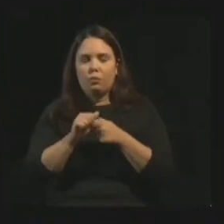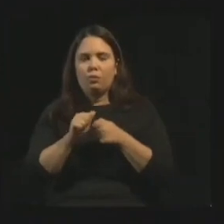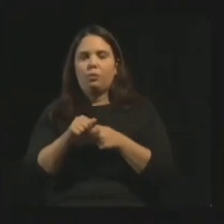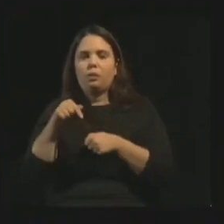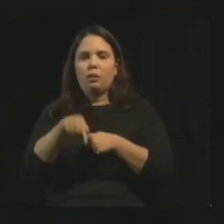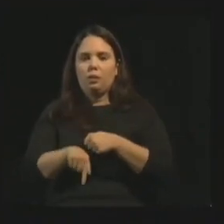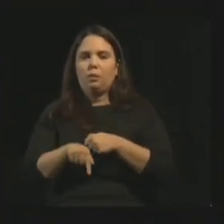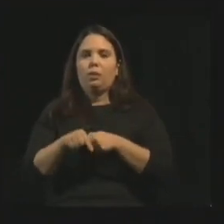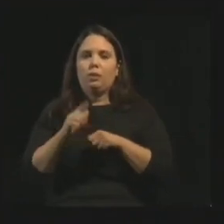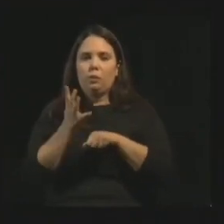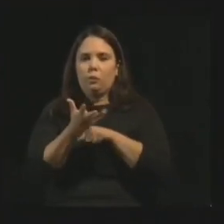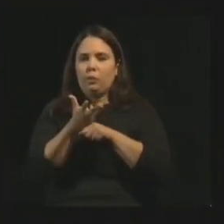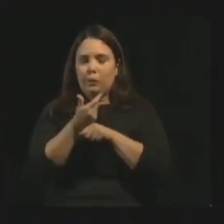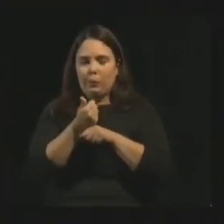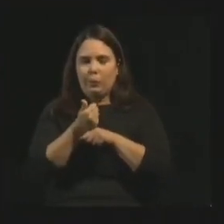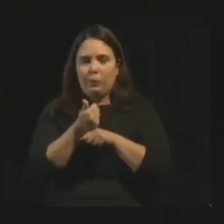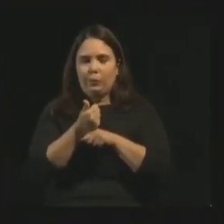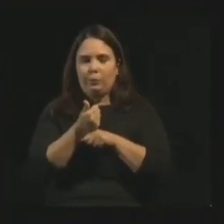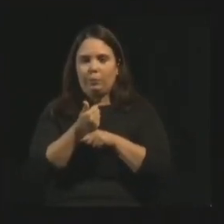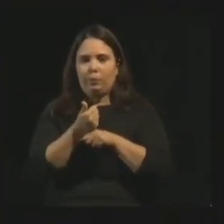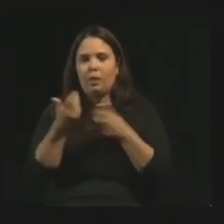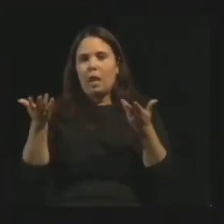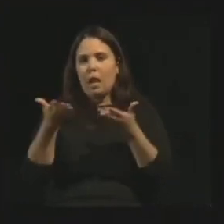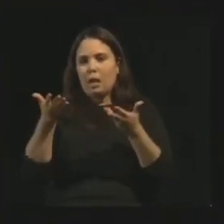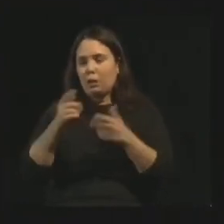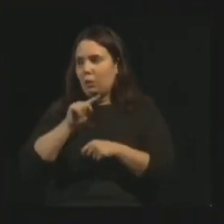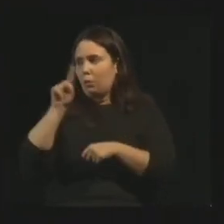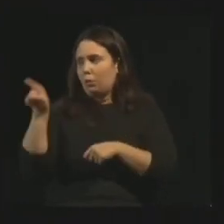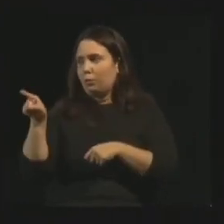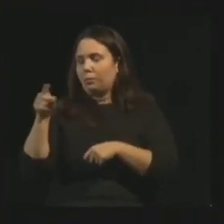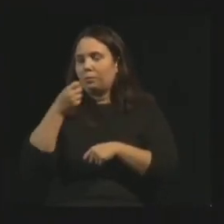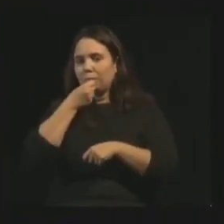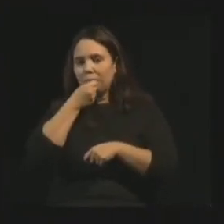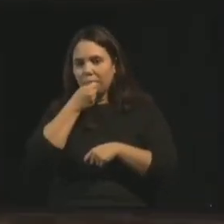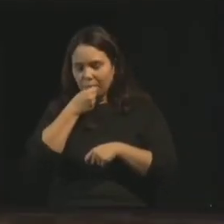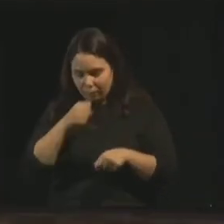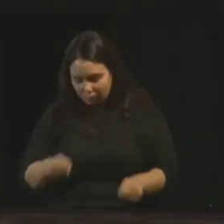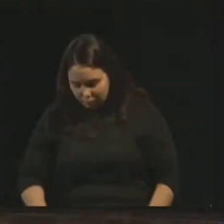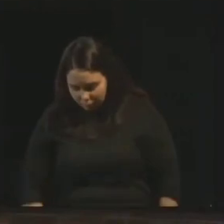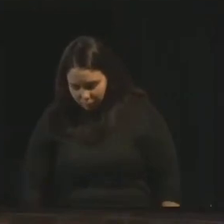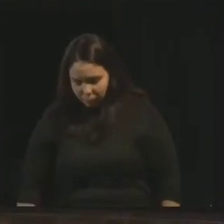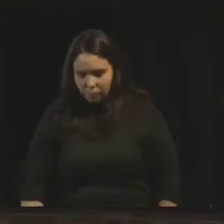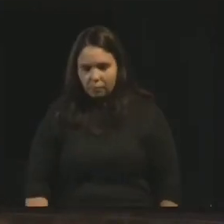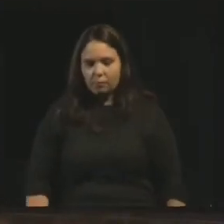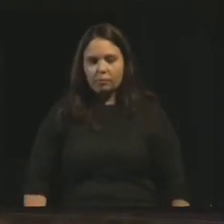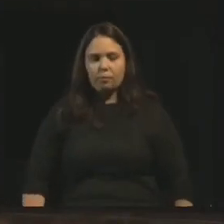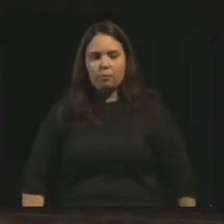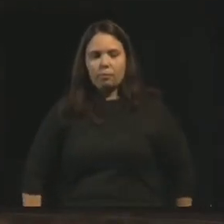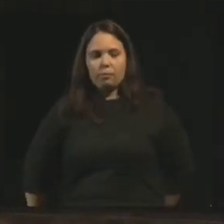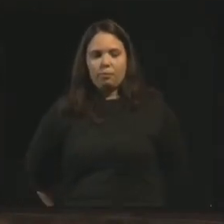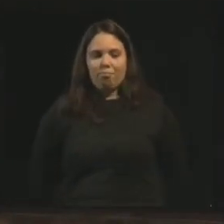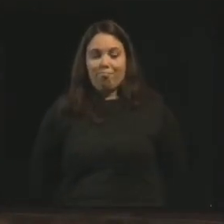querido CEAR. Devolvo a palavra ao nosso cerimonialista. e a